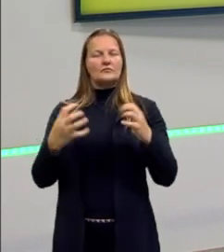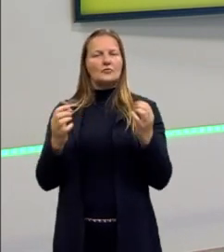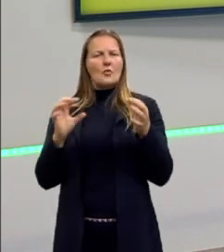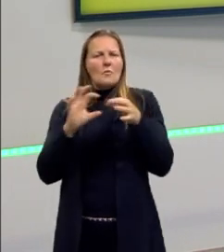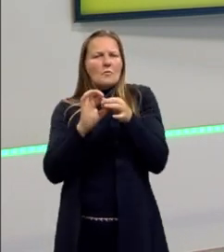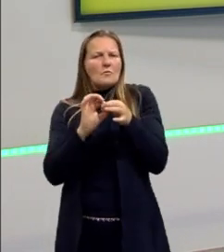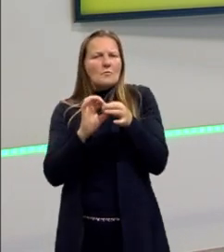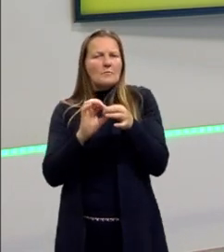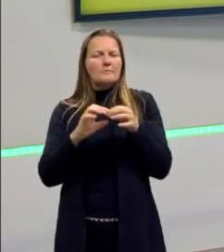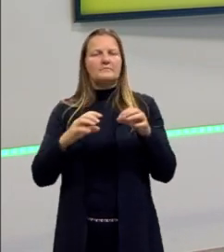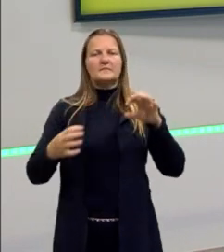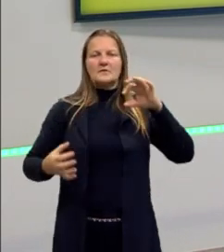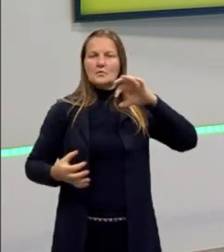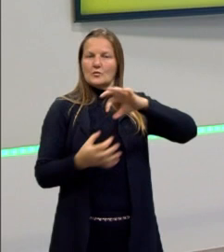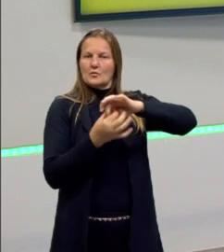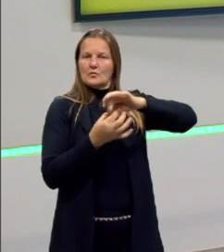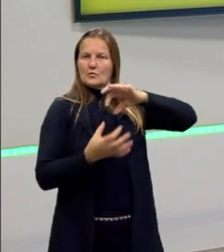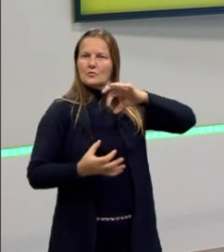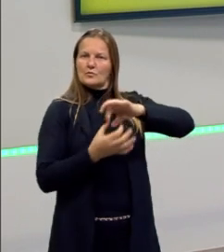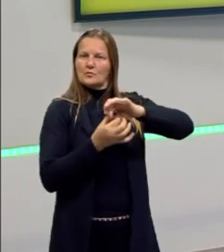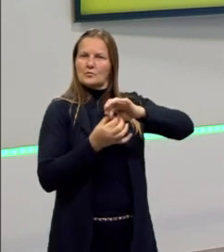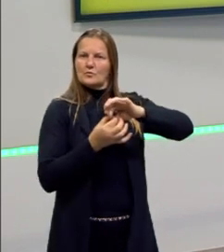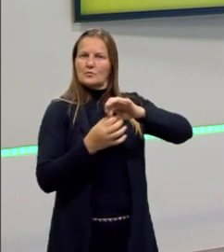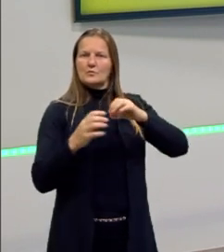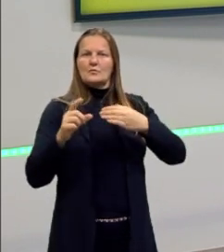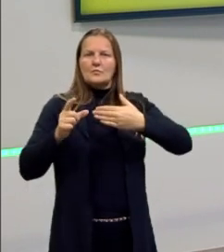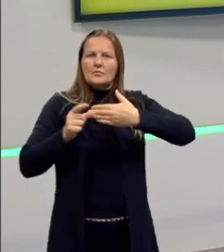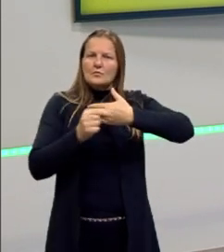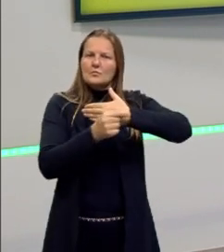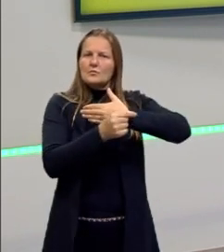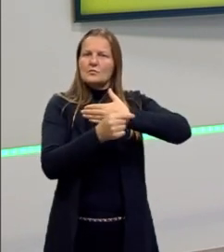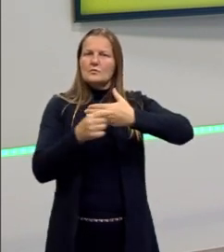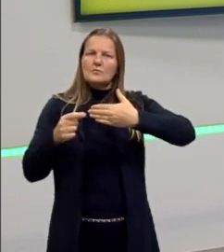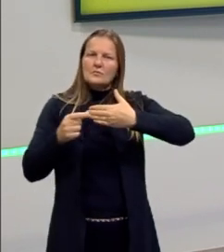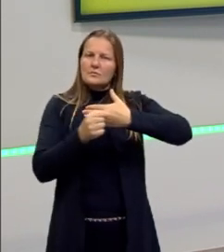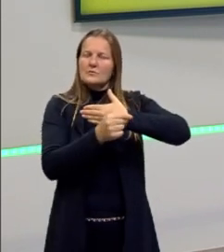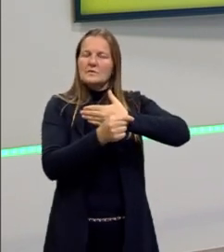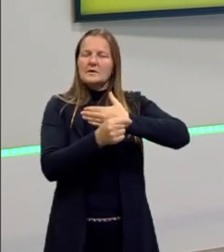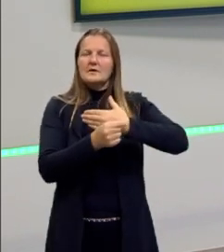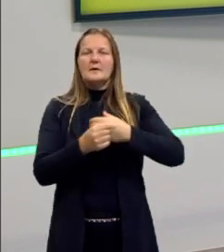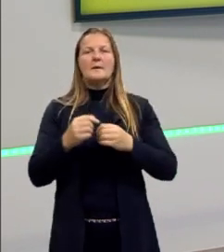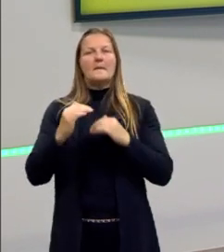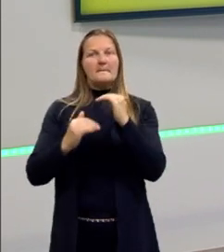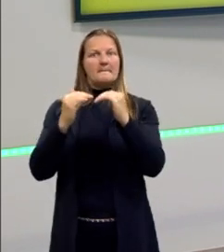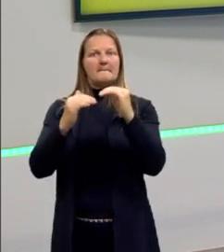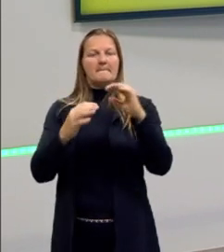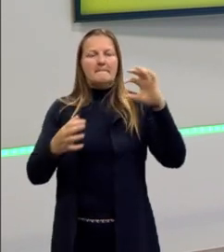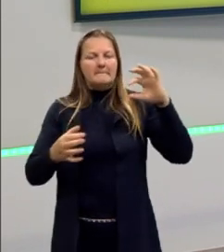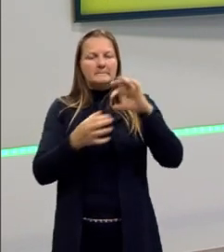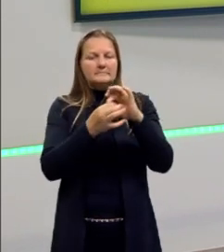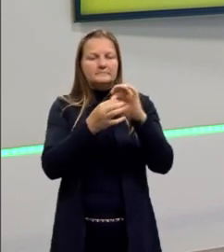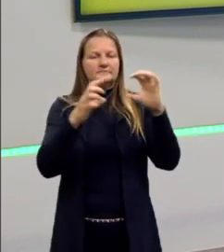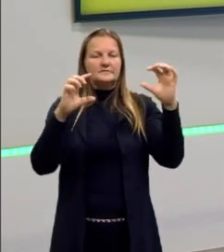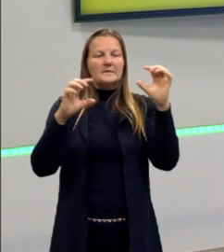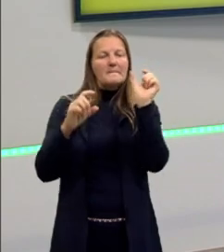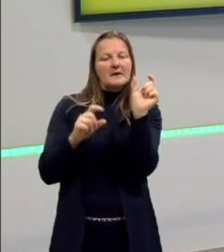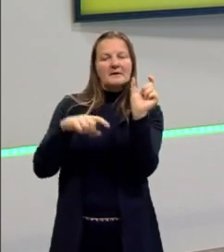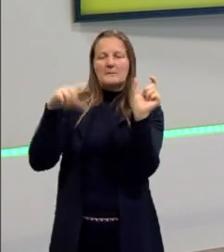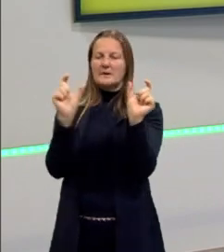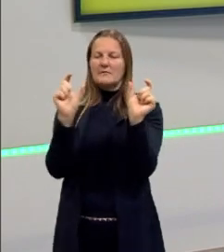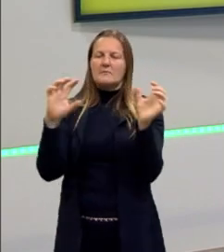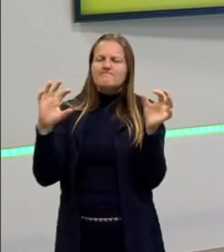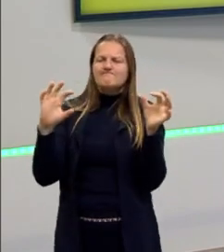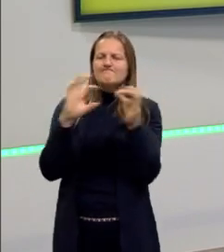O que significa ser um operador coesivo? Significa promover a coesão, que é essa ligação,